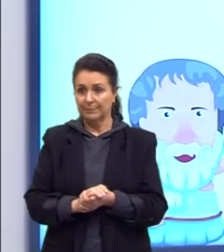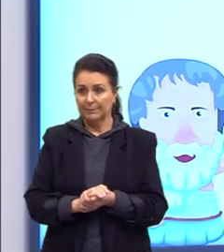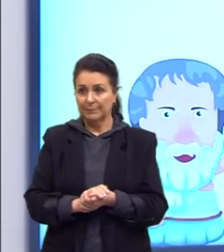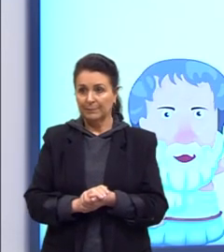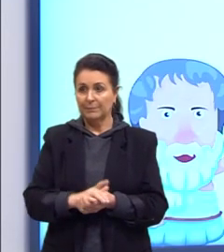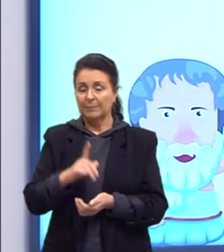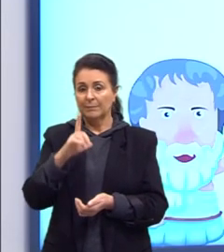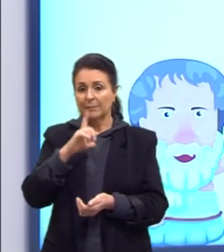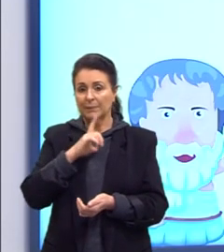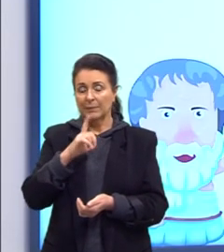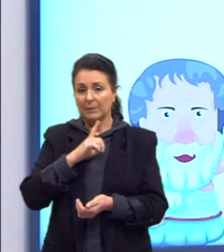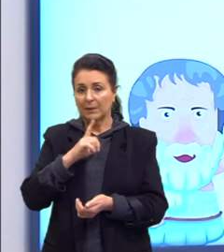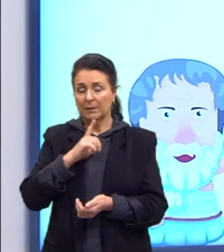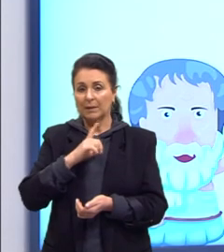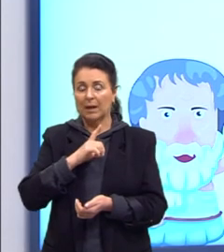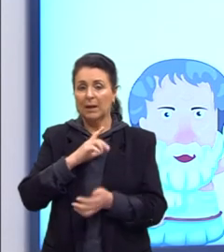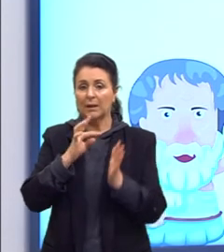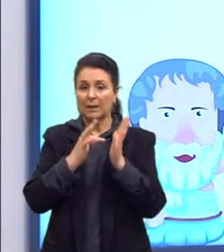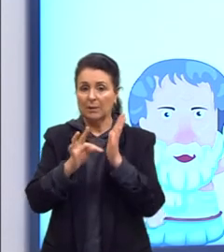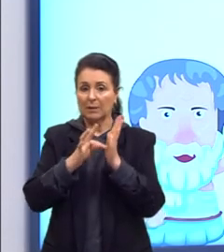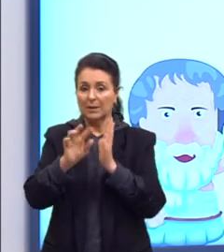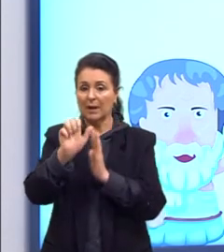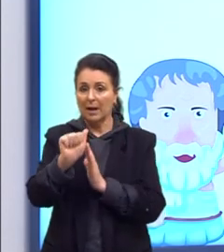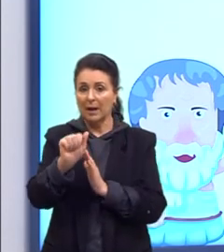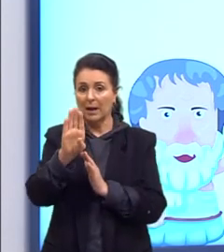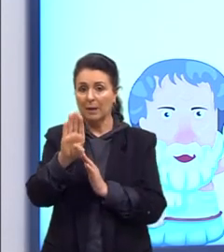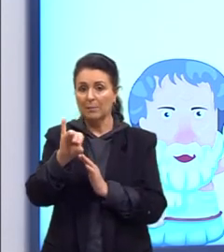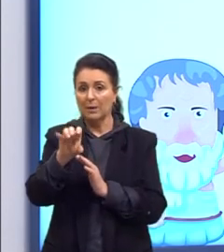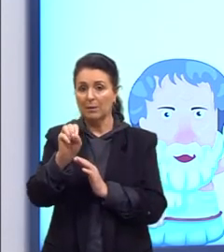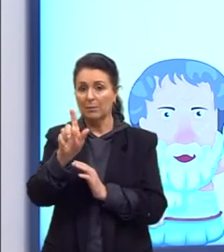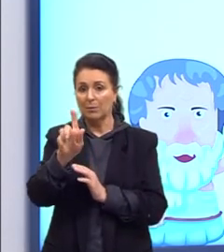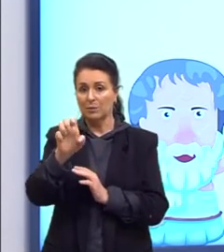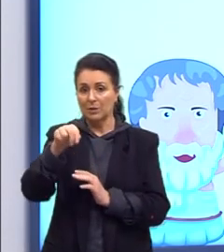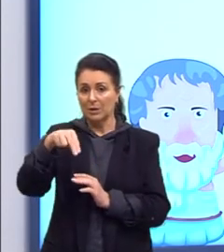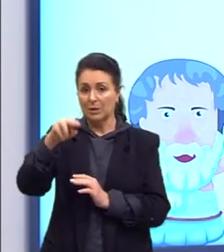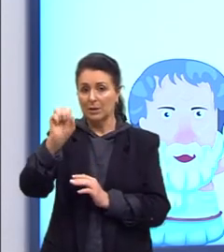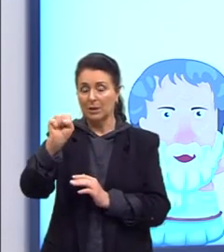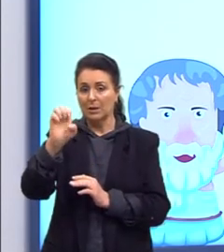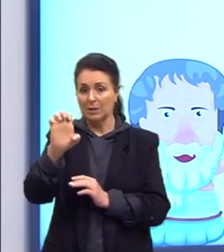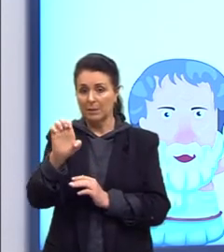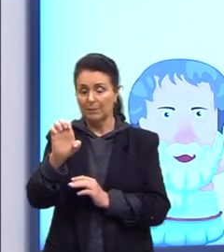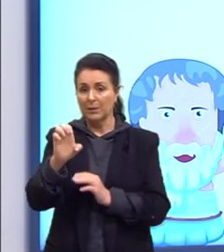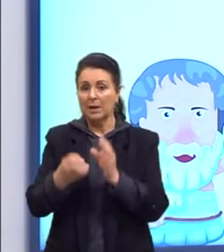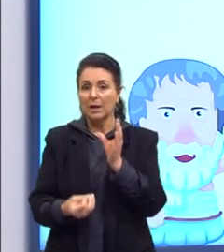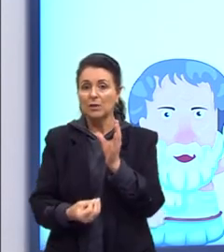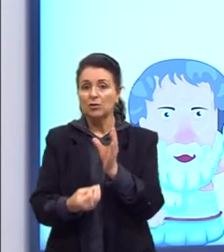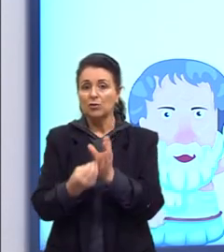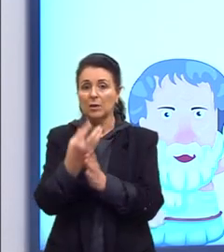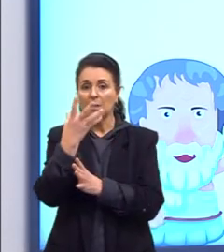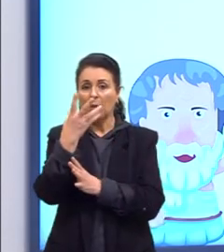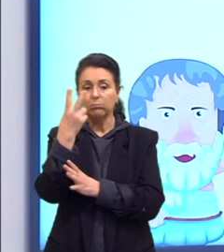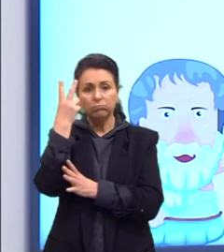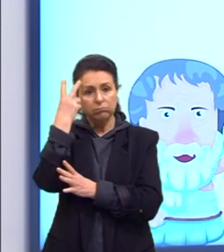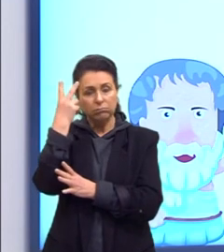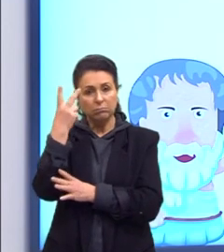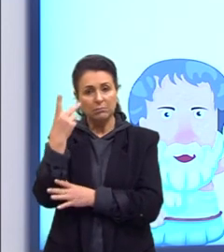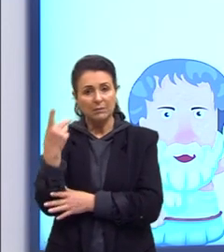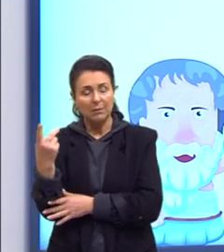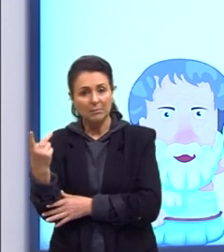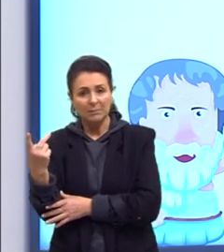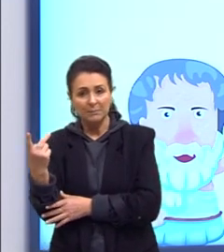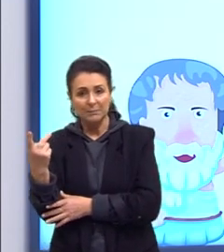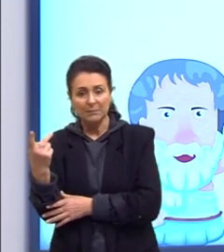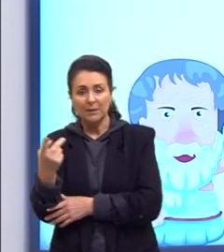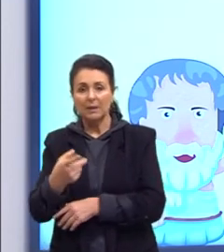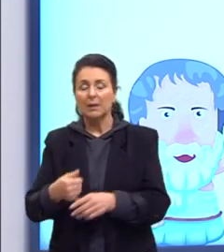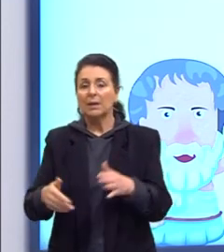Temos, na teoria da biogênese, pode também ser chamada de geração espontânea. Primeiramente, então,